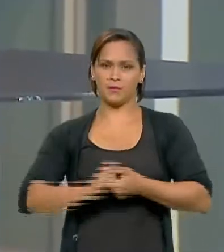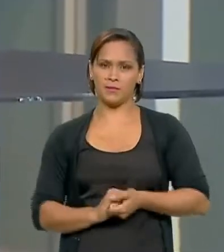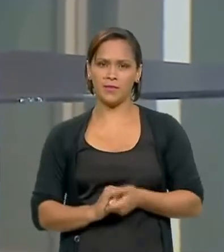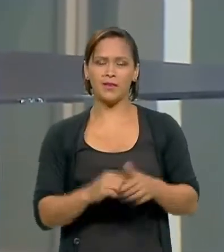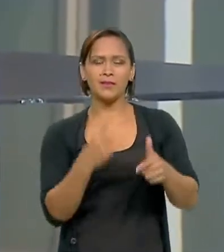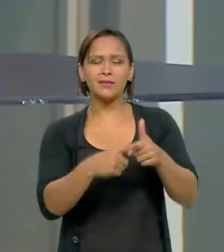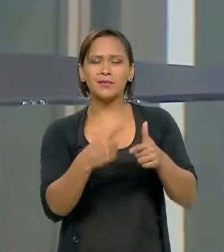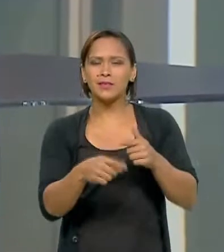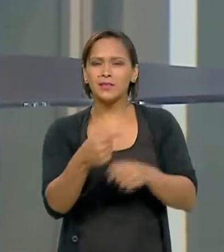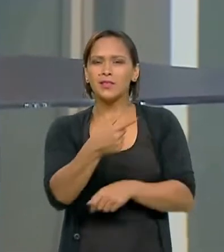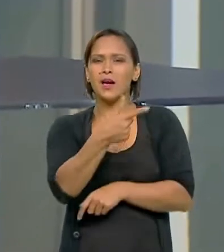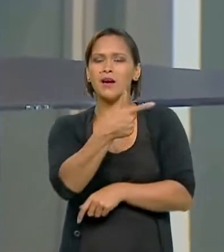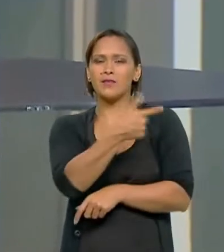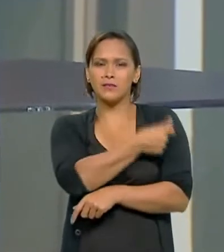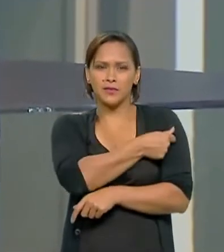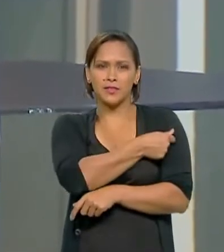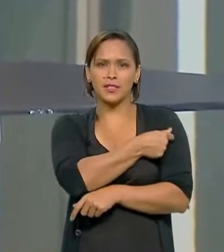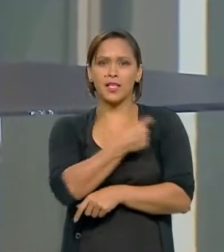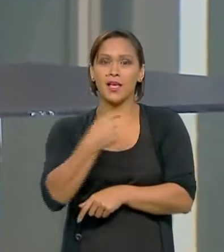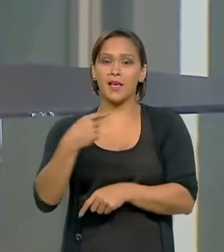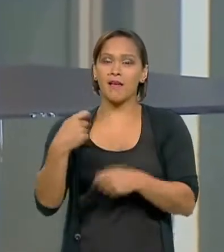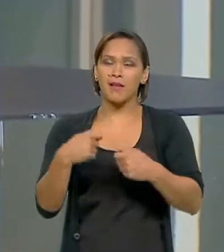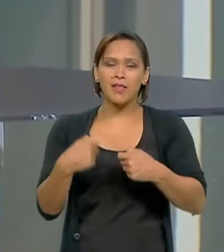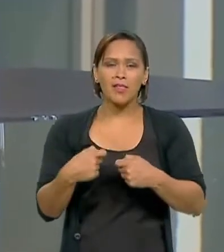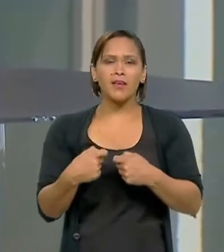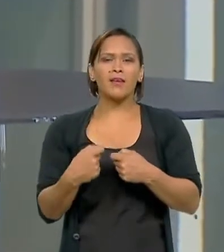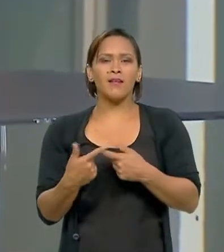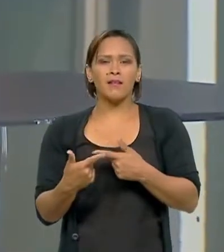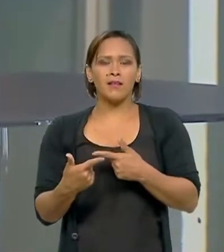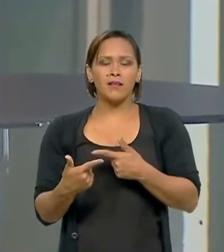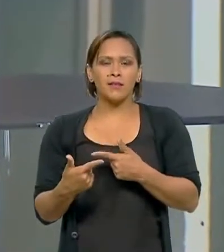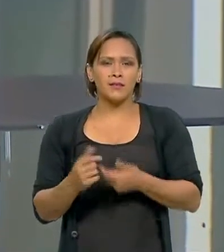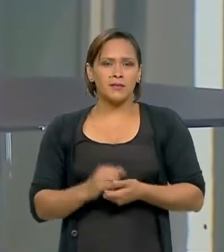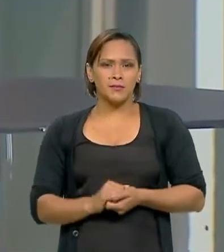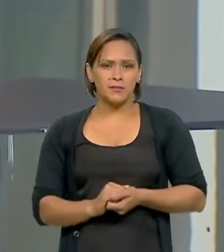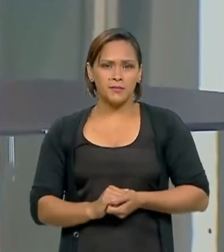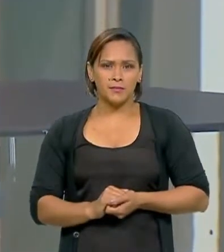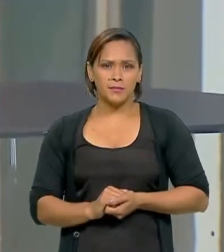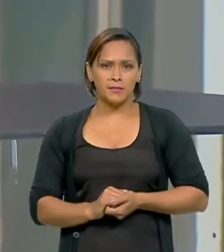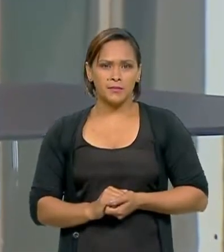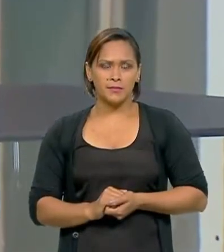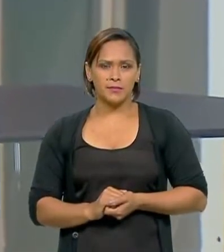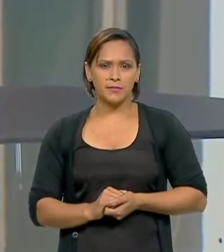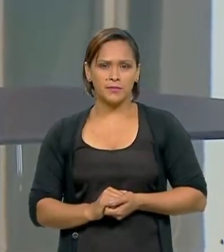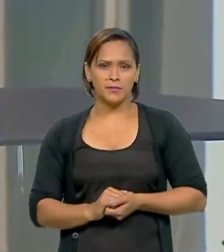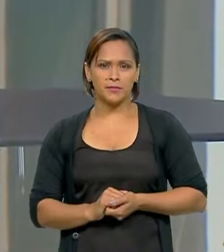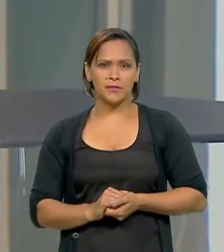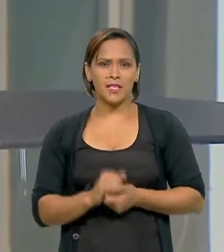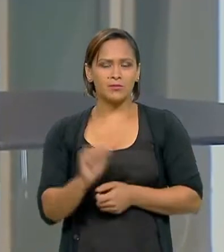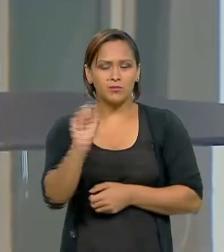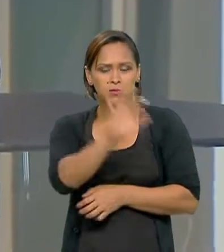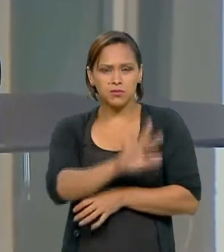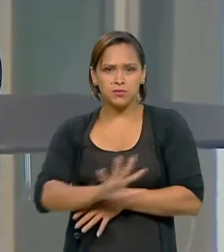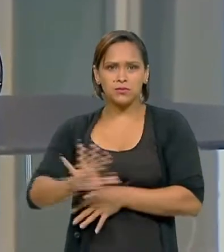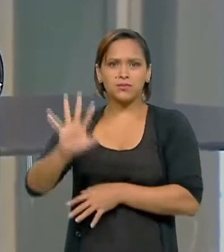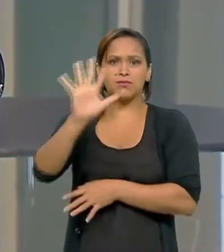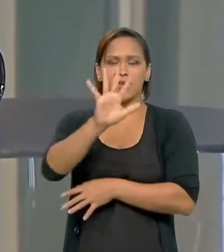problema das vacinas é uma coisa que tem sido muito, assim, de uma maneira geral,